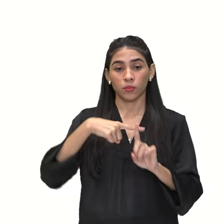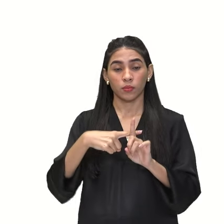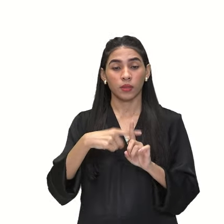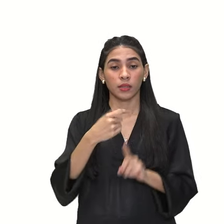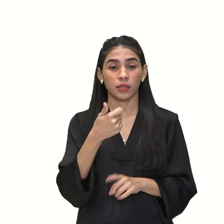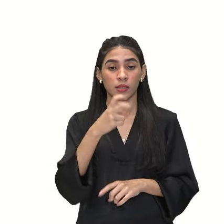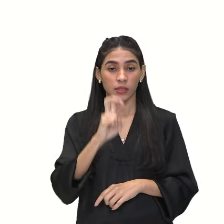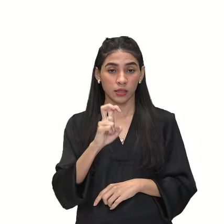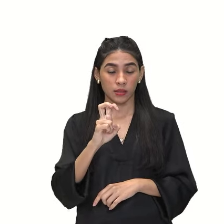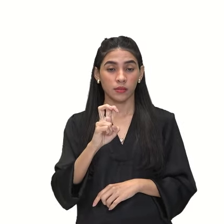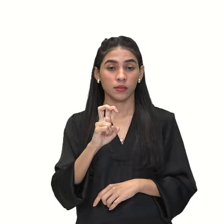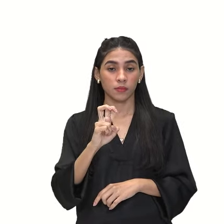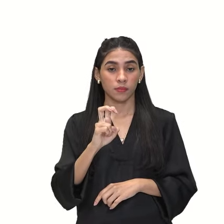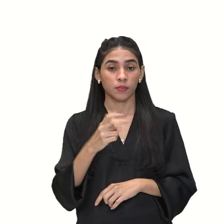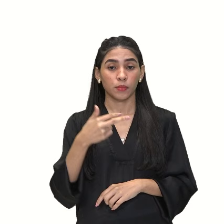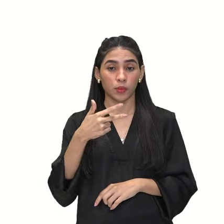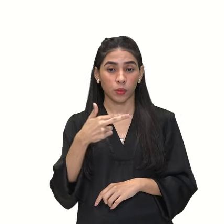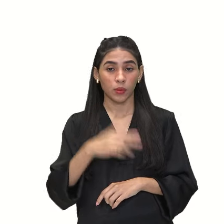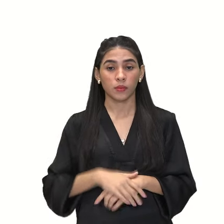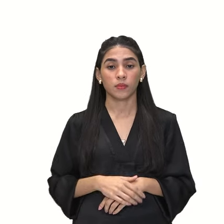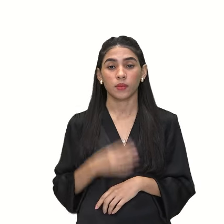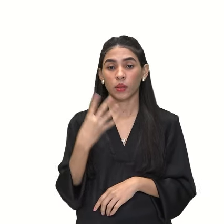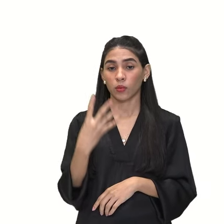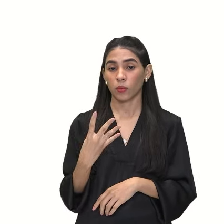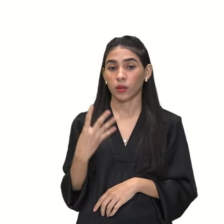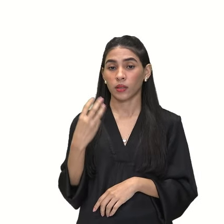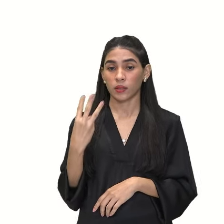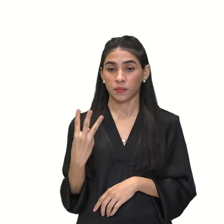mais 15, 43.